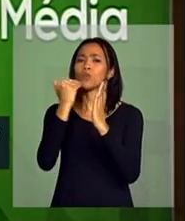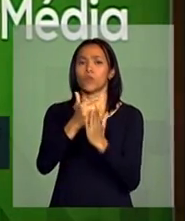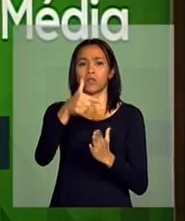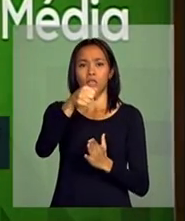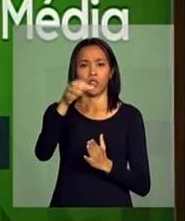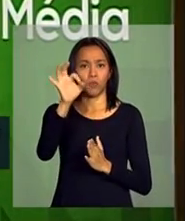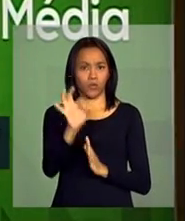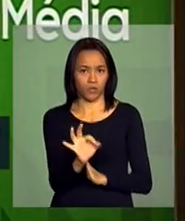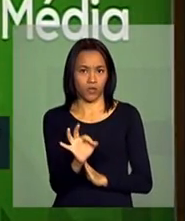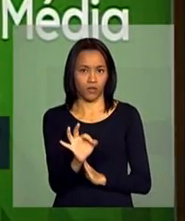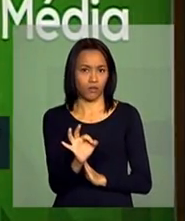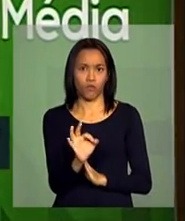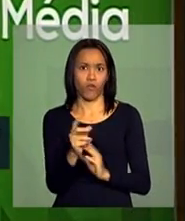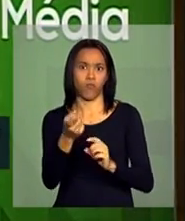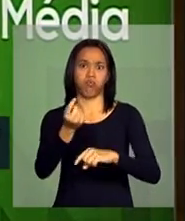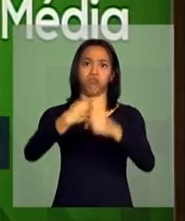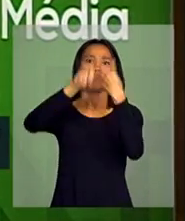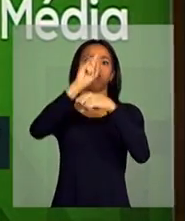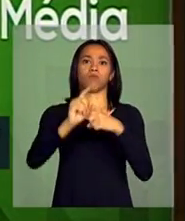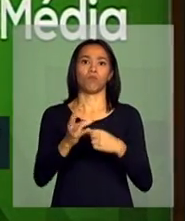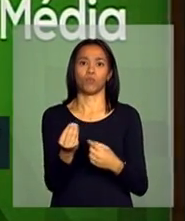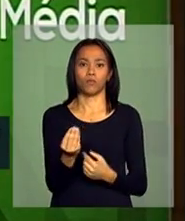Não foi um salto tão grande.